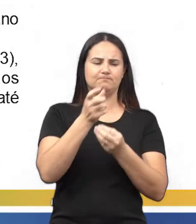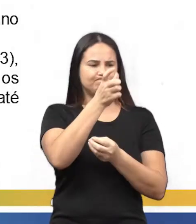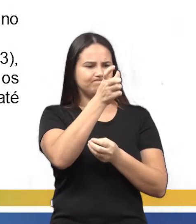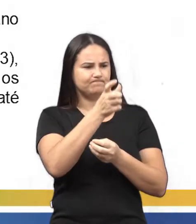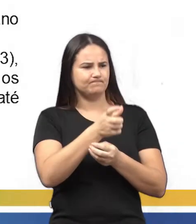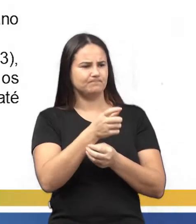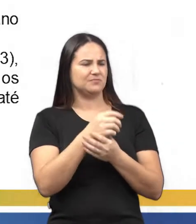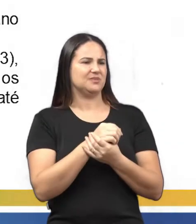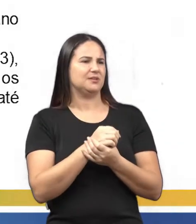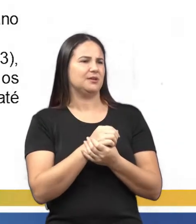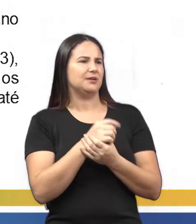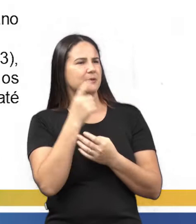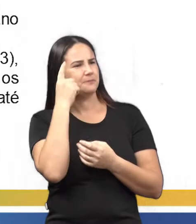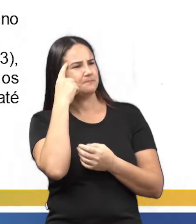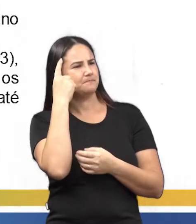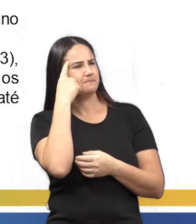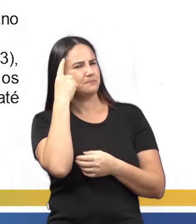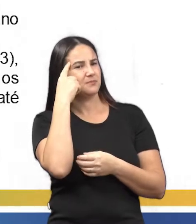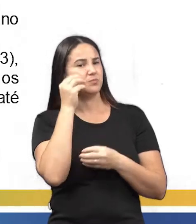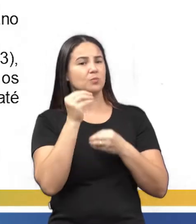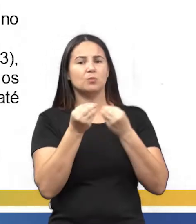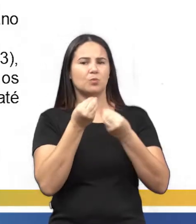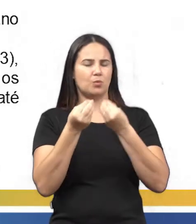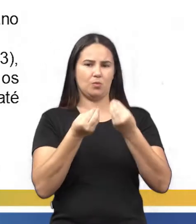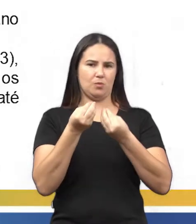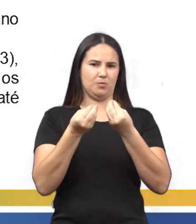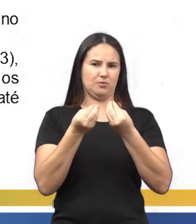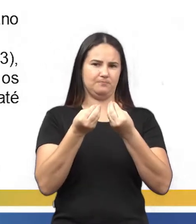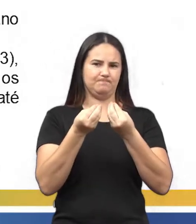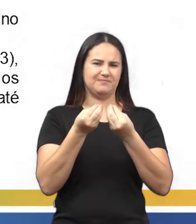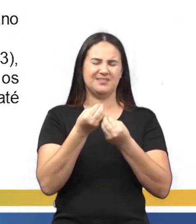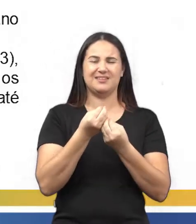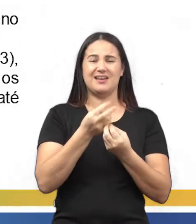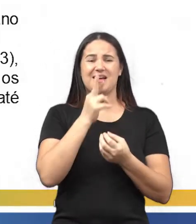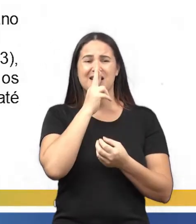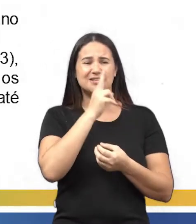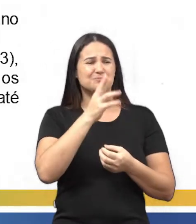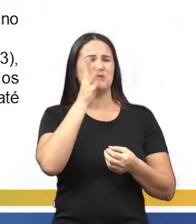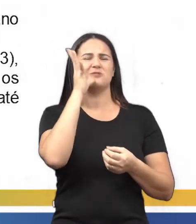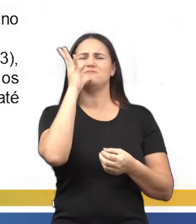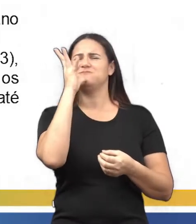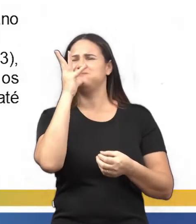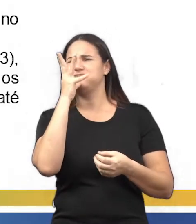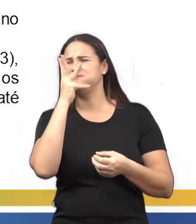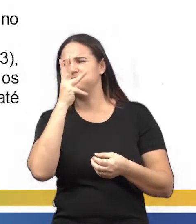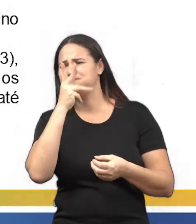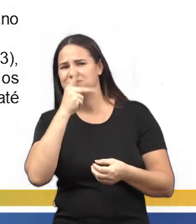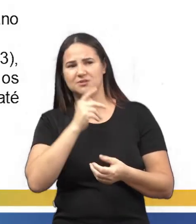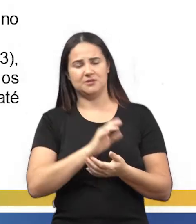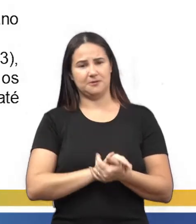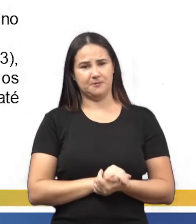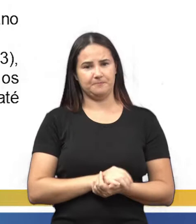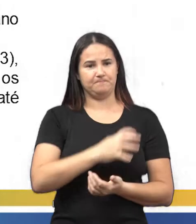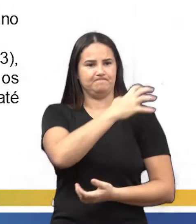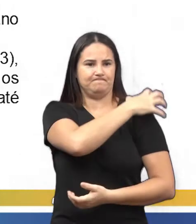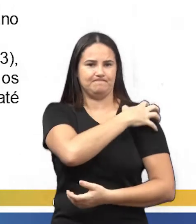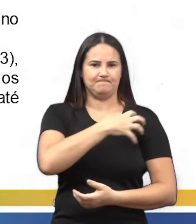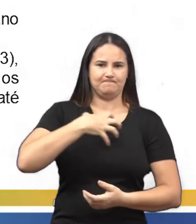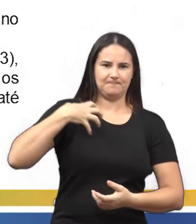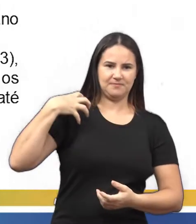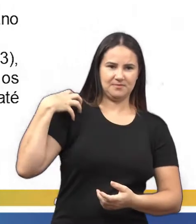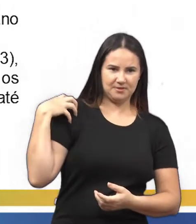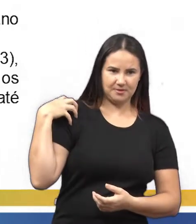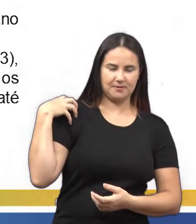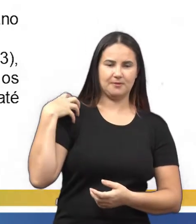Isso, porém, tornava o cálculo longo e complicado. Aristóteles e